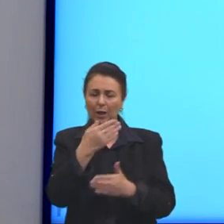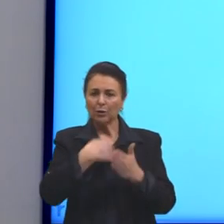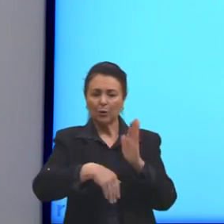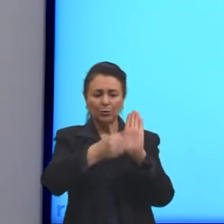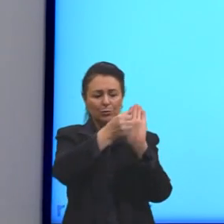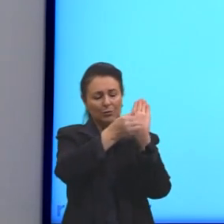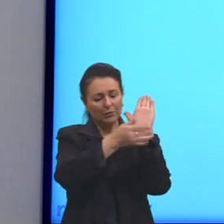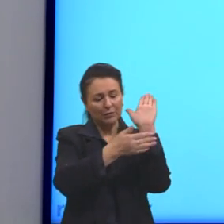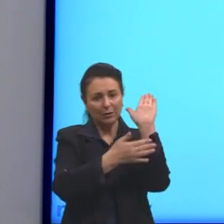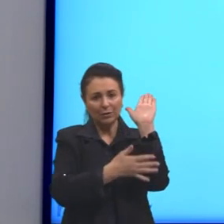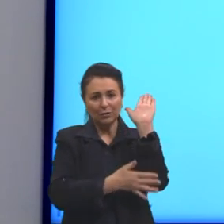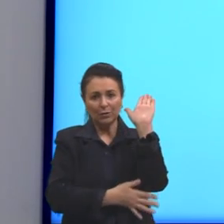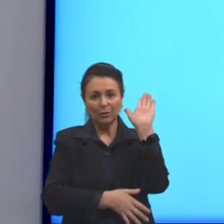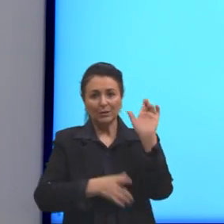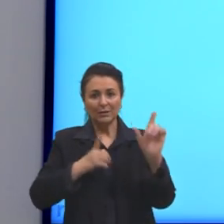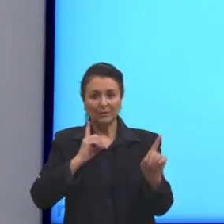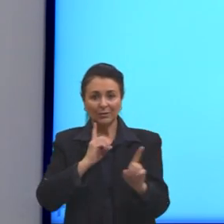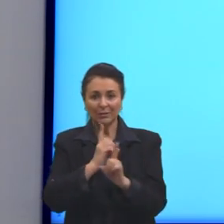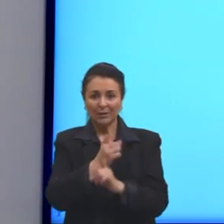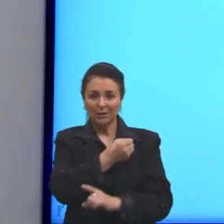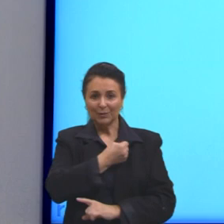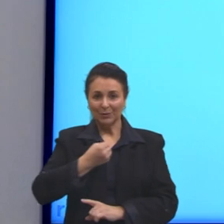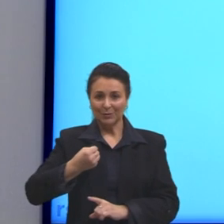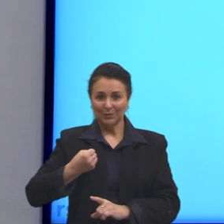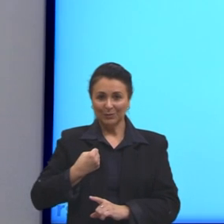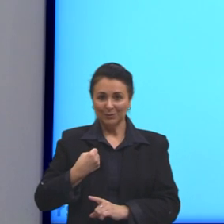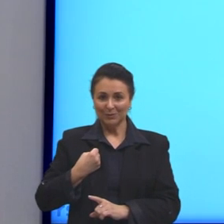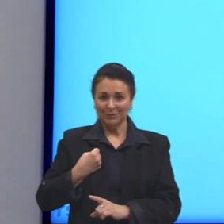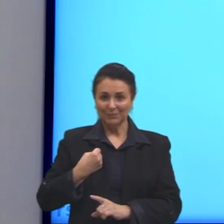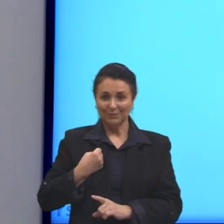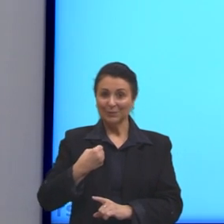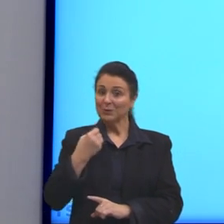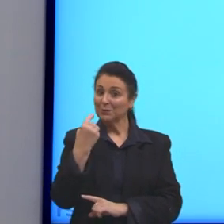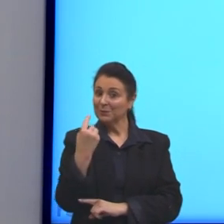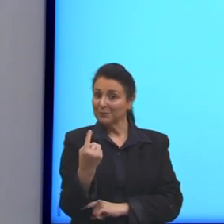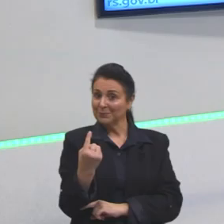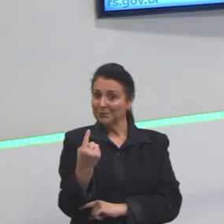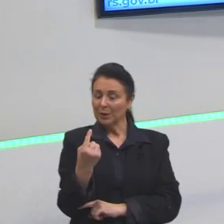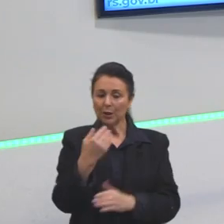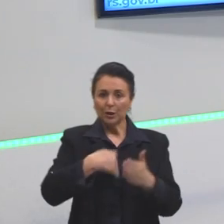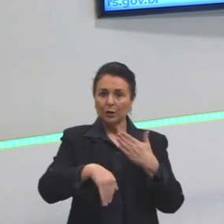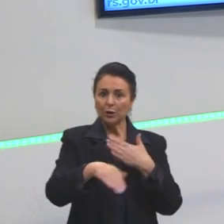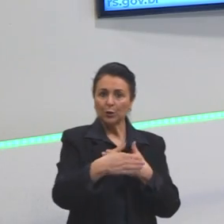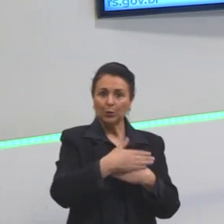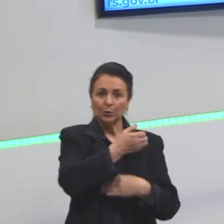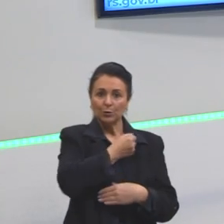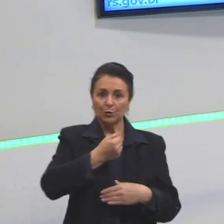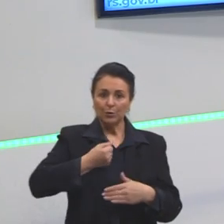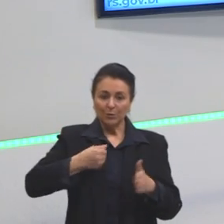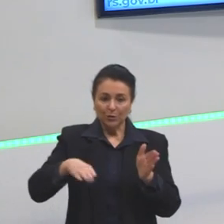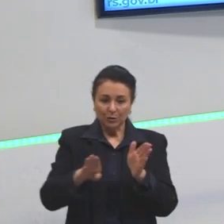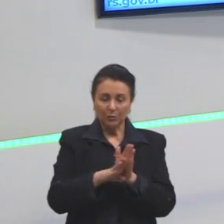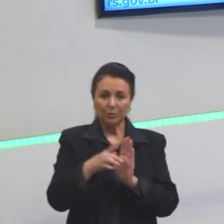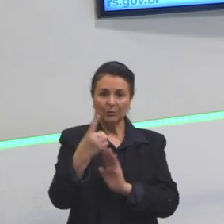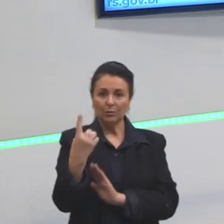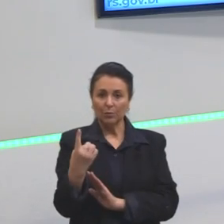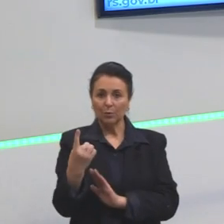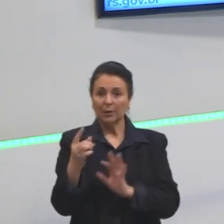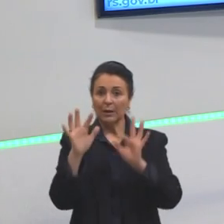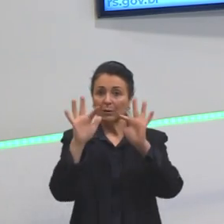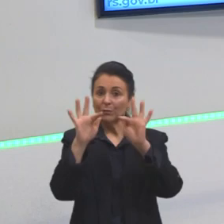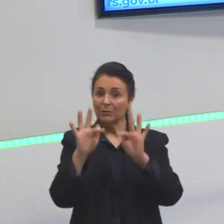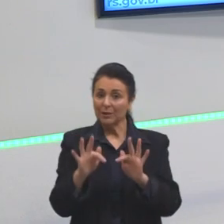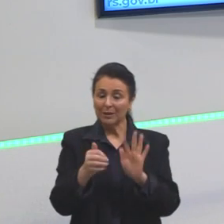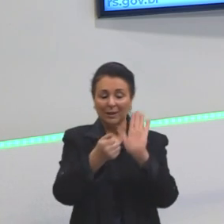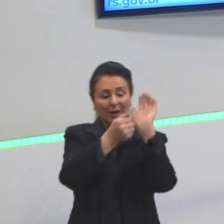chegaram em 1. Quando todos os fatores chegam em 1, significa que eu terminei a minha decomposição.